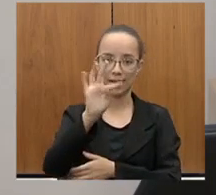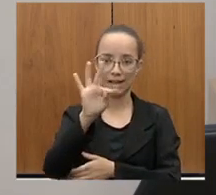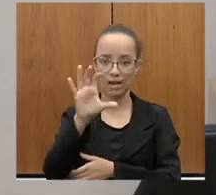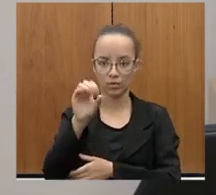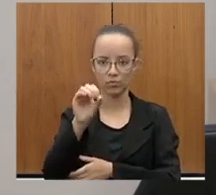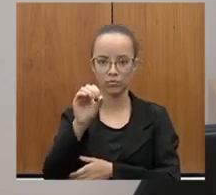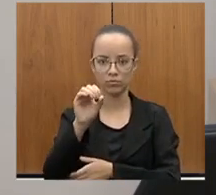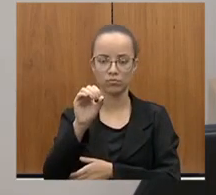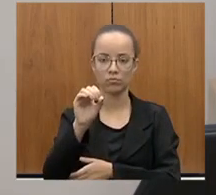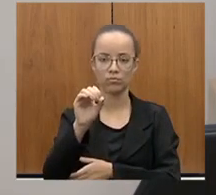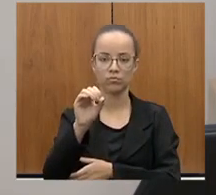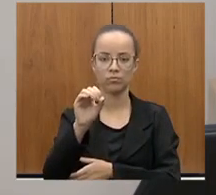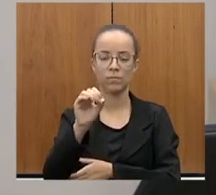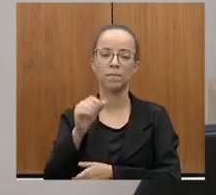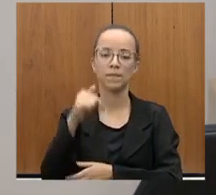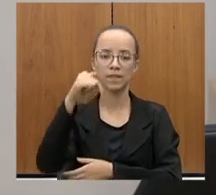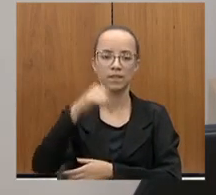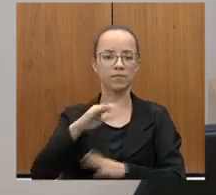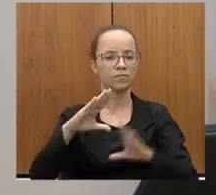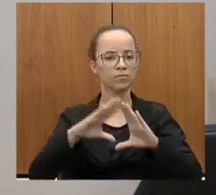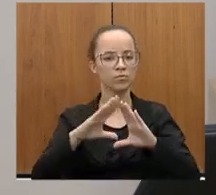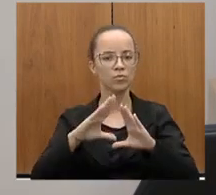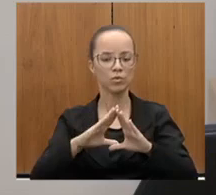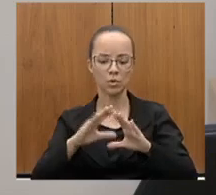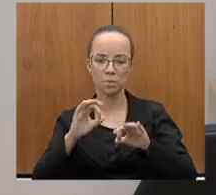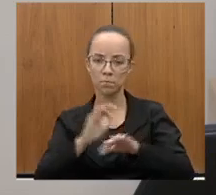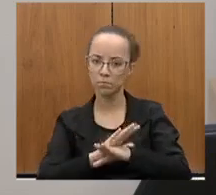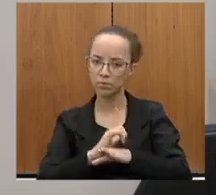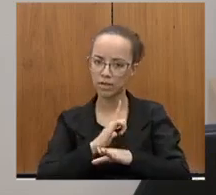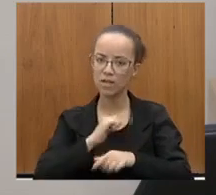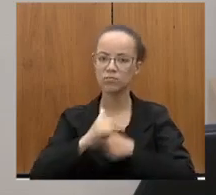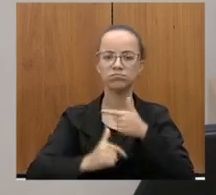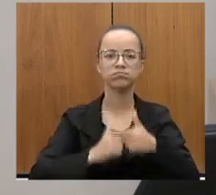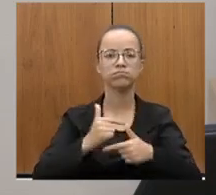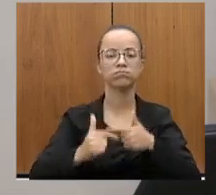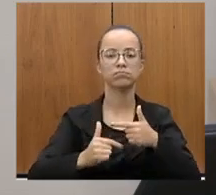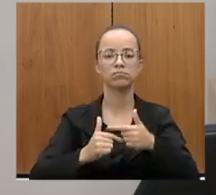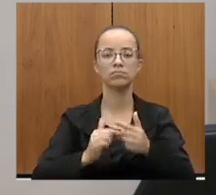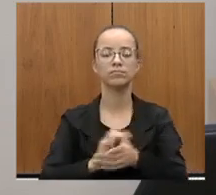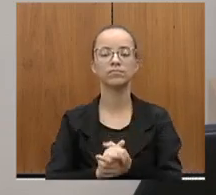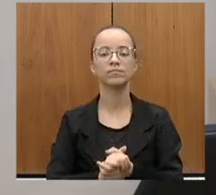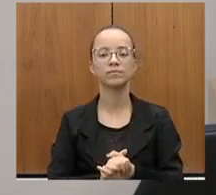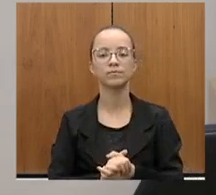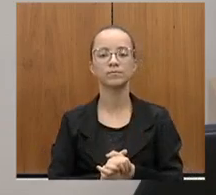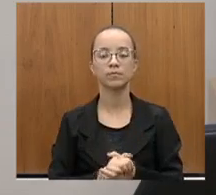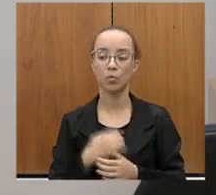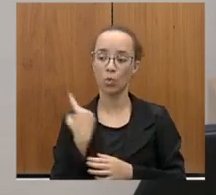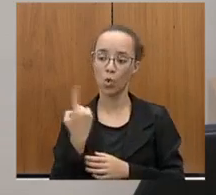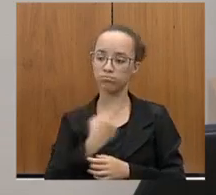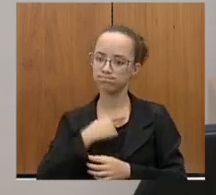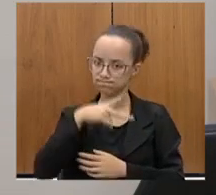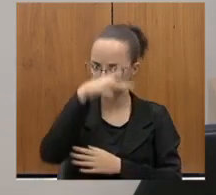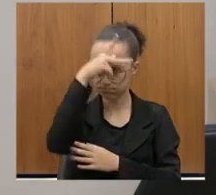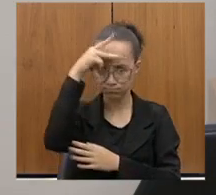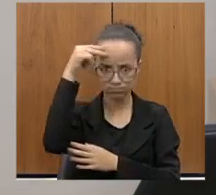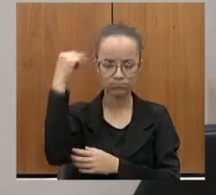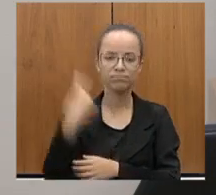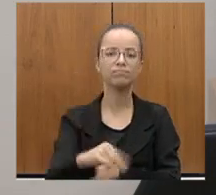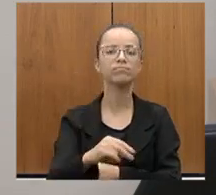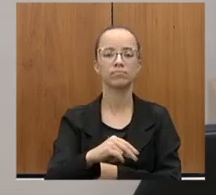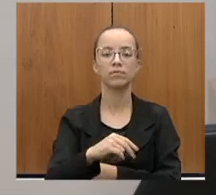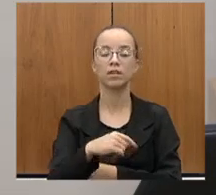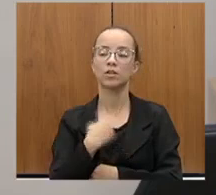estrutura, que essa casa criou, por lei de nossa autoria, nós temos uma superintendência